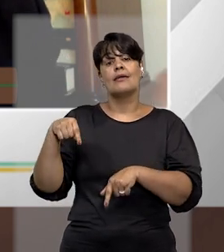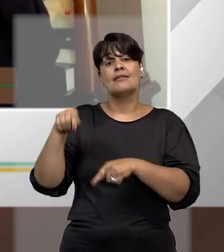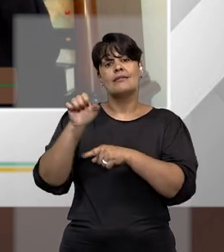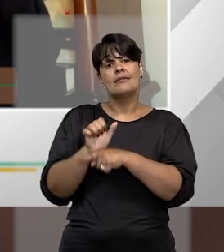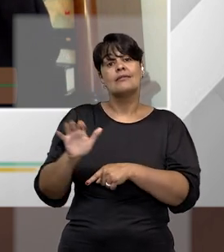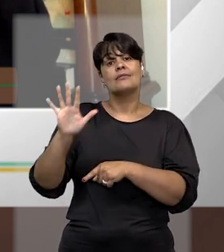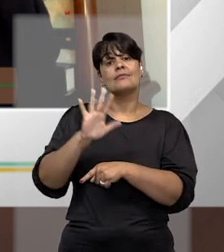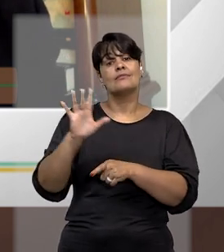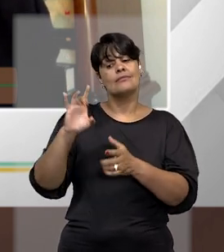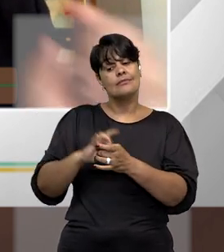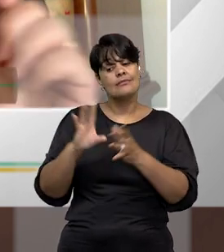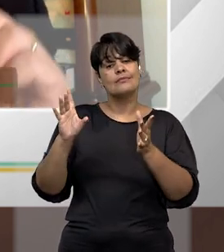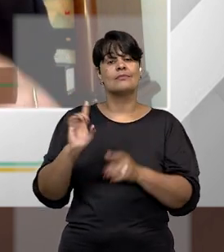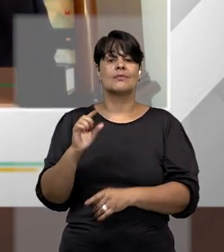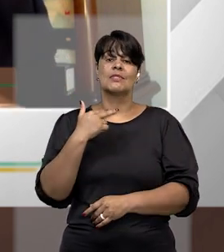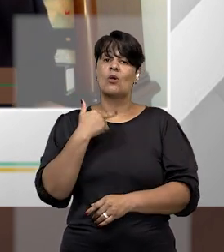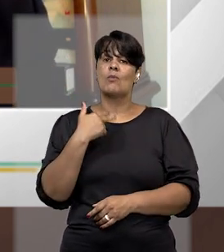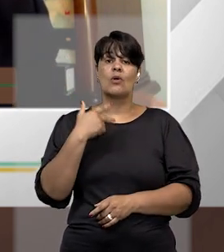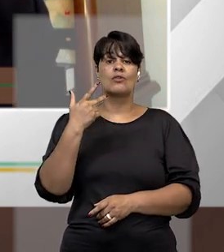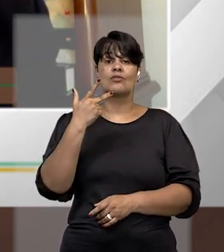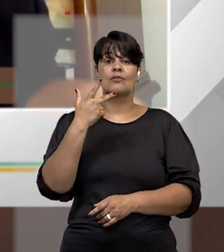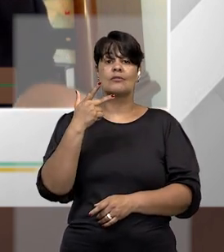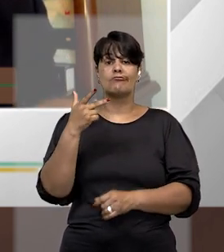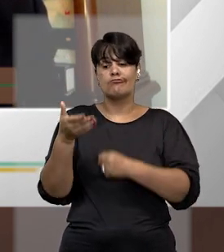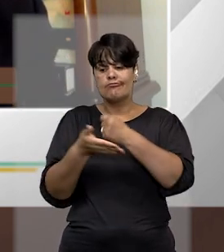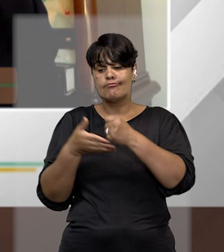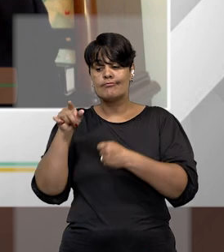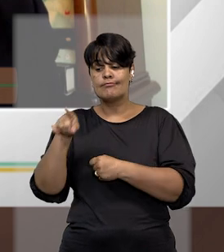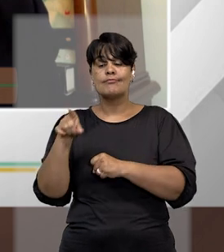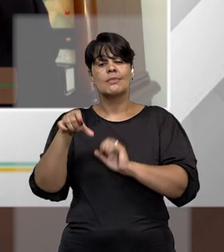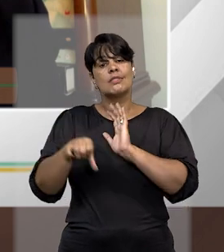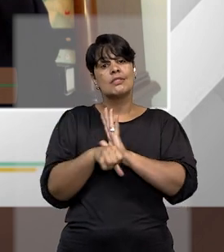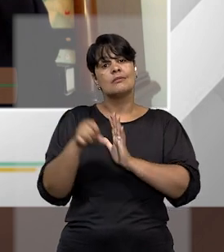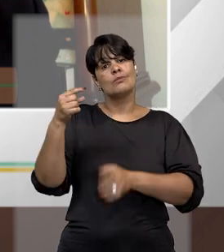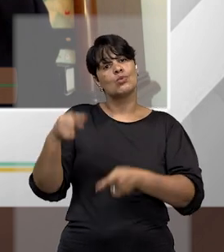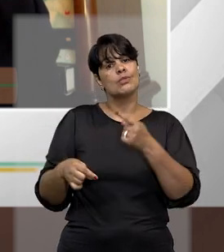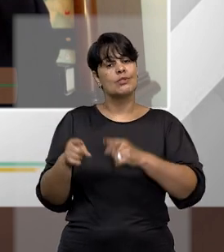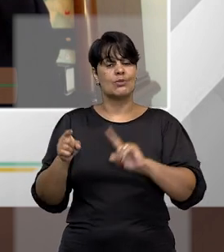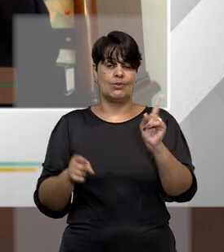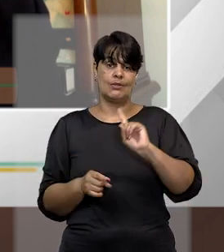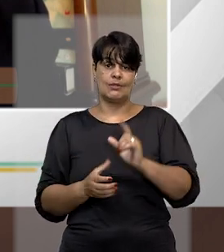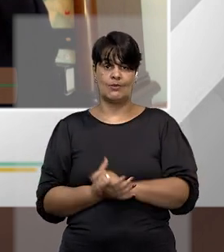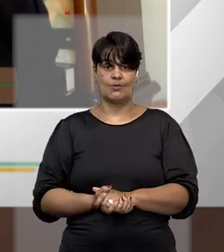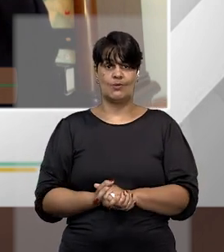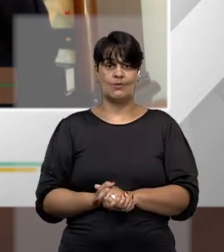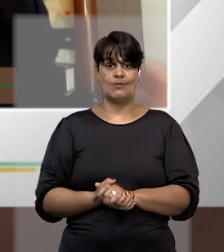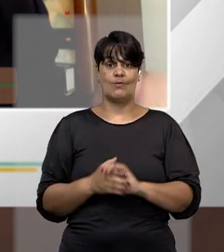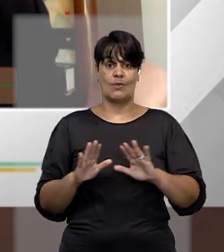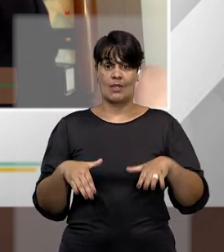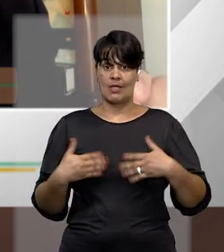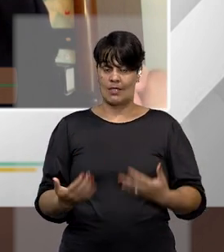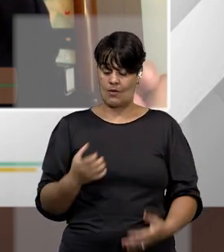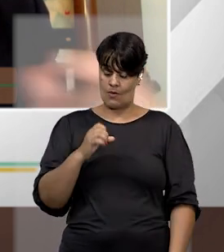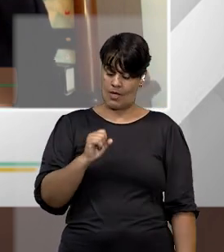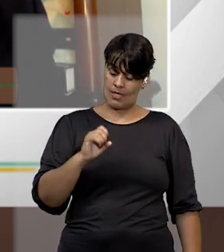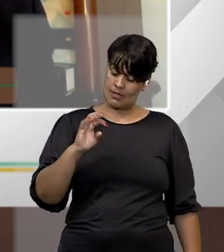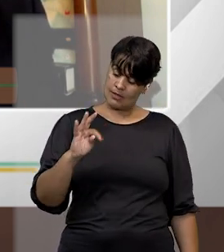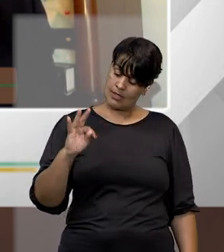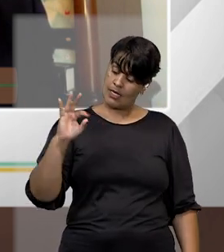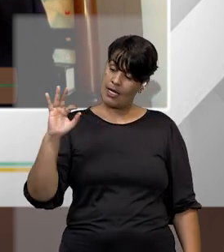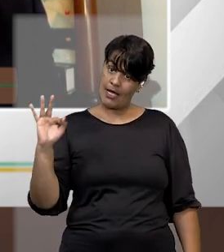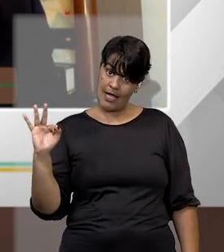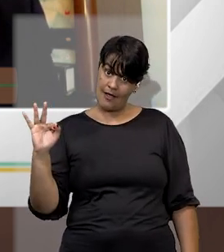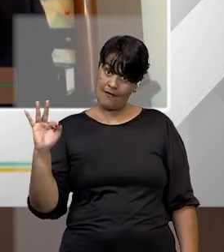político. Portanto, o Supremo Tribunal Federal, neste caso, acrescentou algo que me